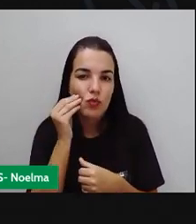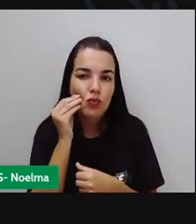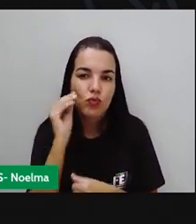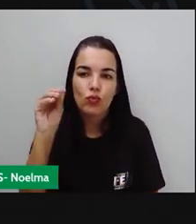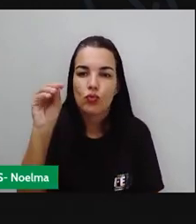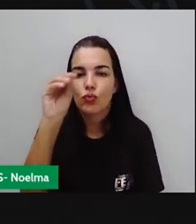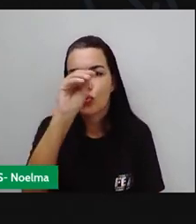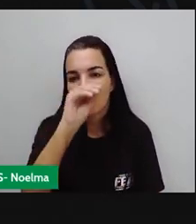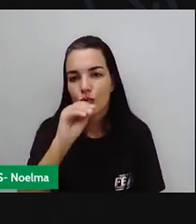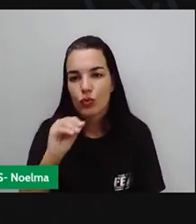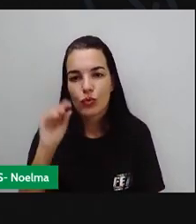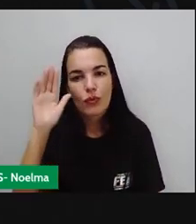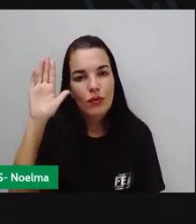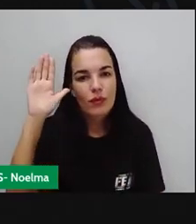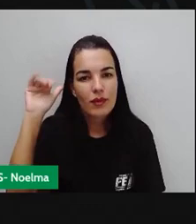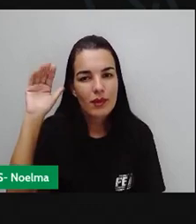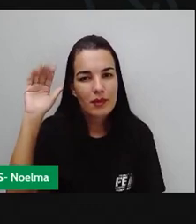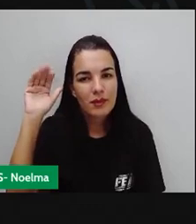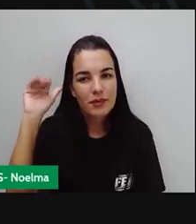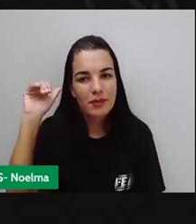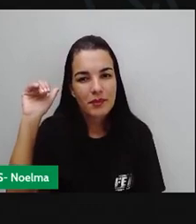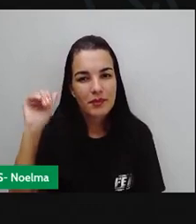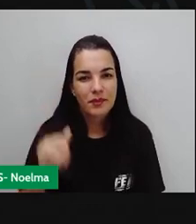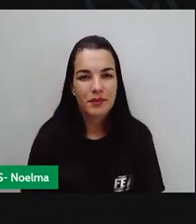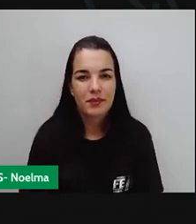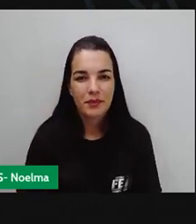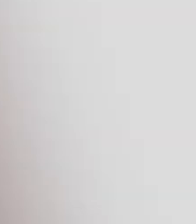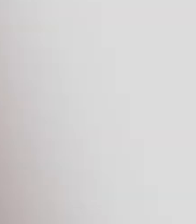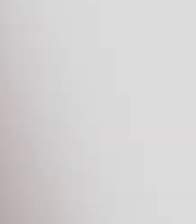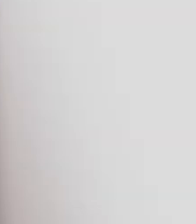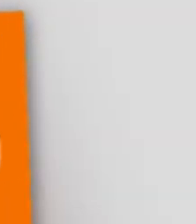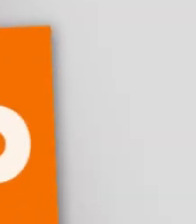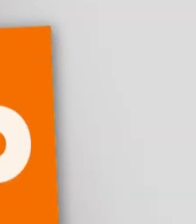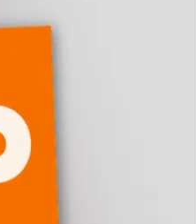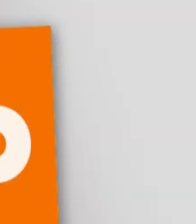Beijinho no coração de cada um de vocês e até já. Tchau, tchau.